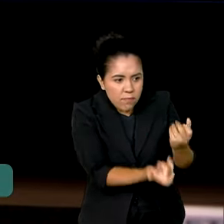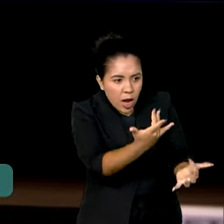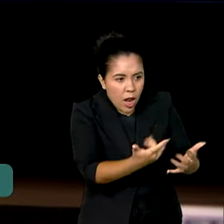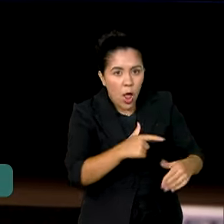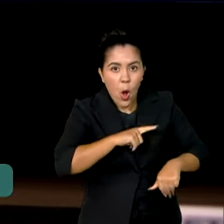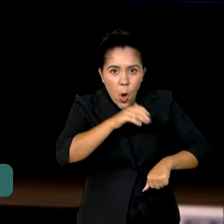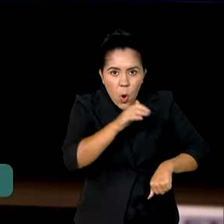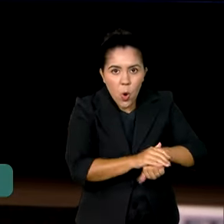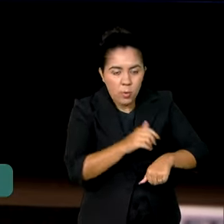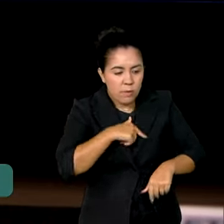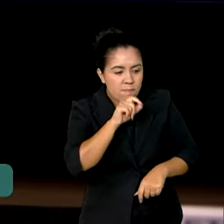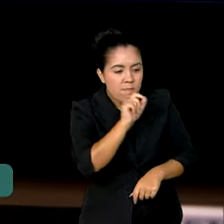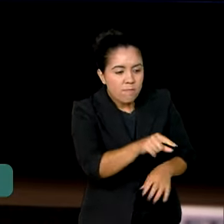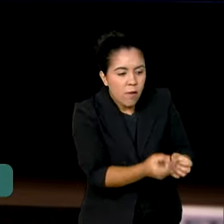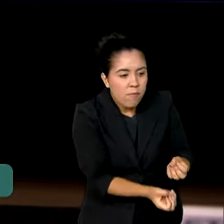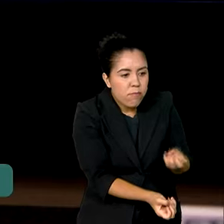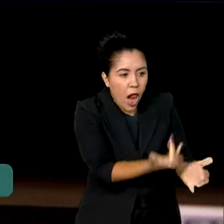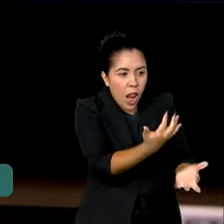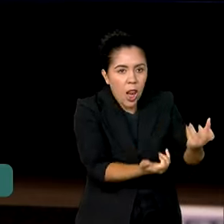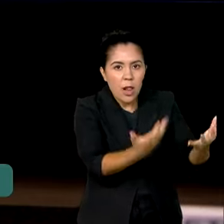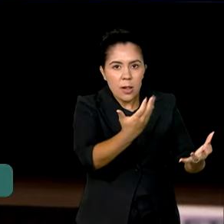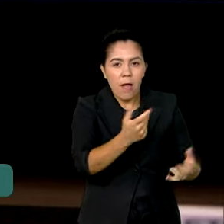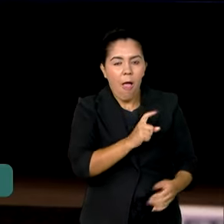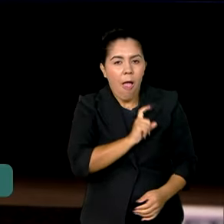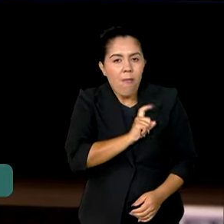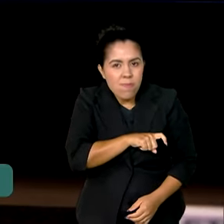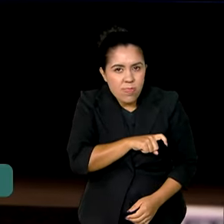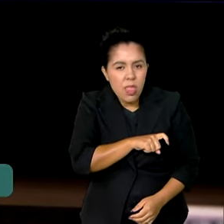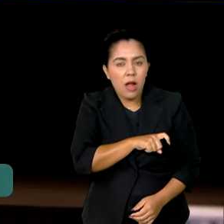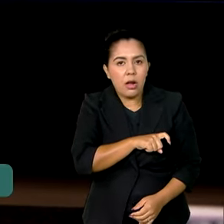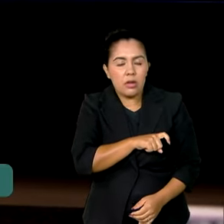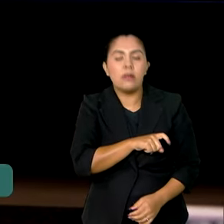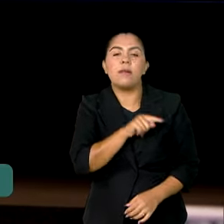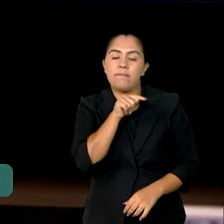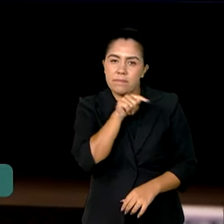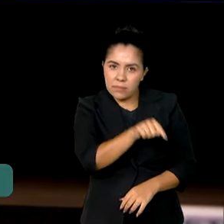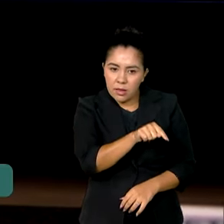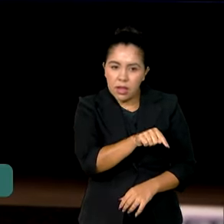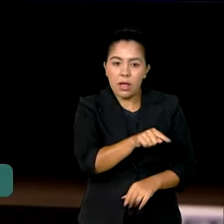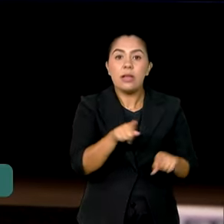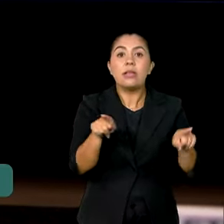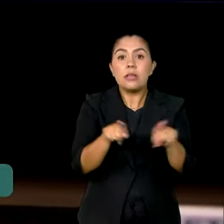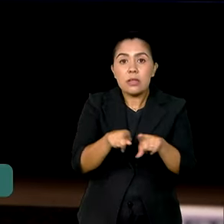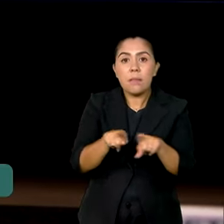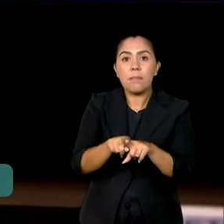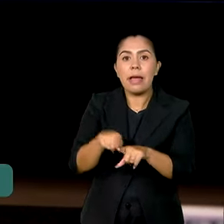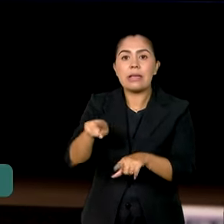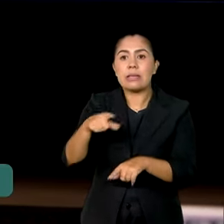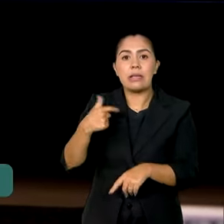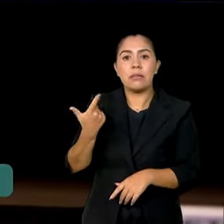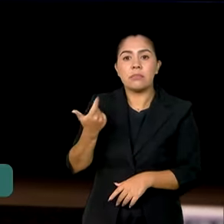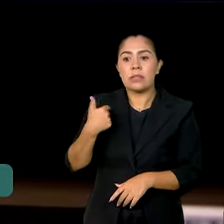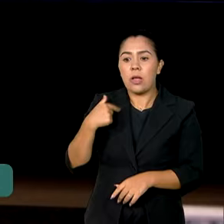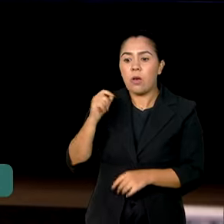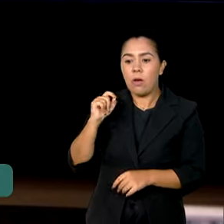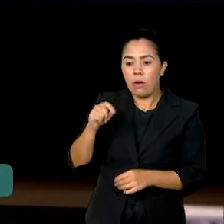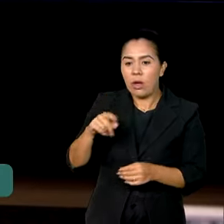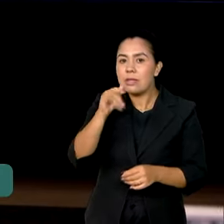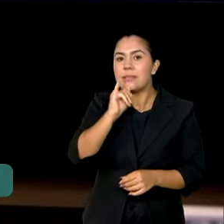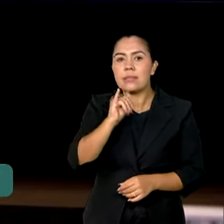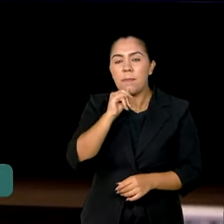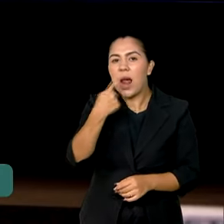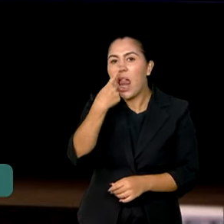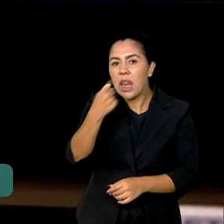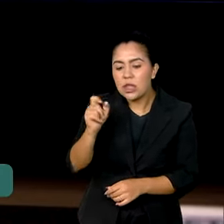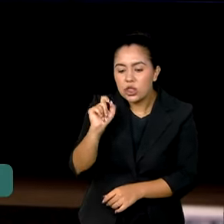ou seja, aqueles em que o agente tem intenção de provocar o resultado, mesmo os culposos, aquele que a pessoa põe fogo no lixo, ou